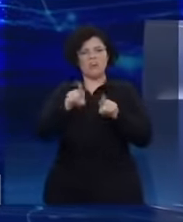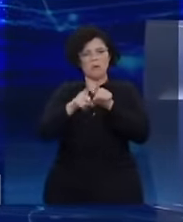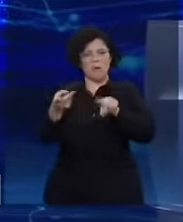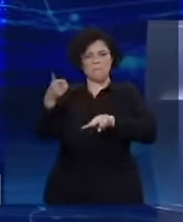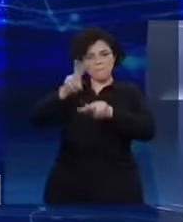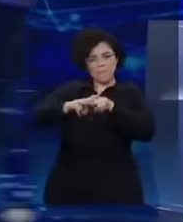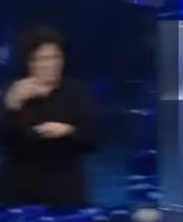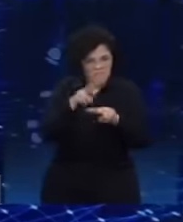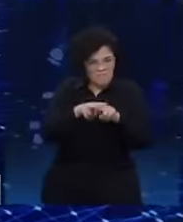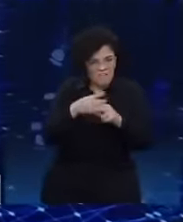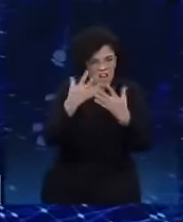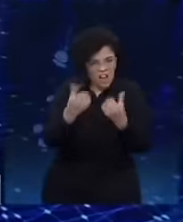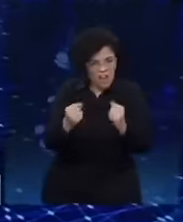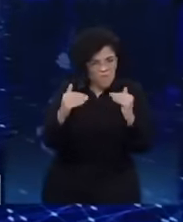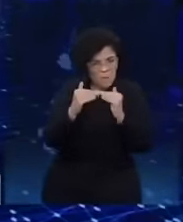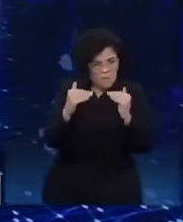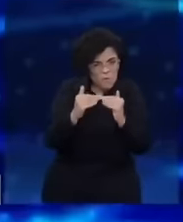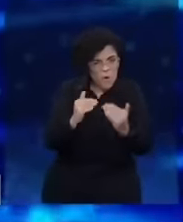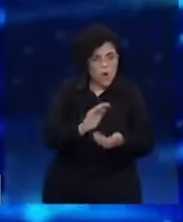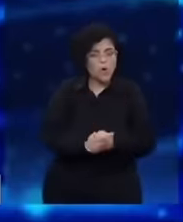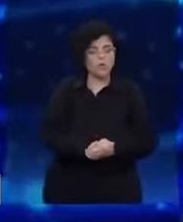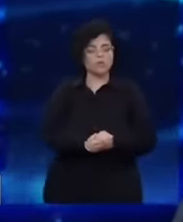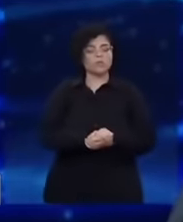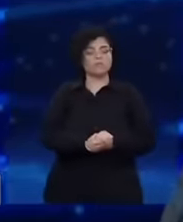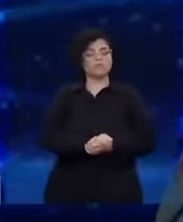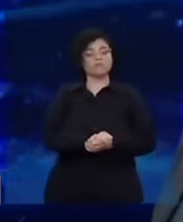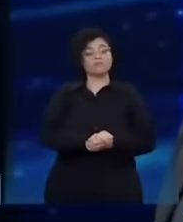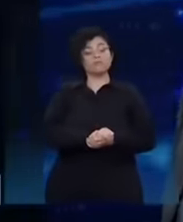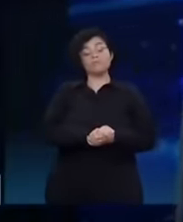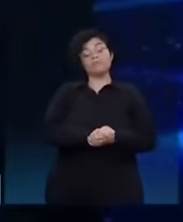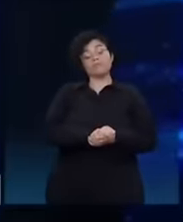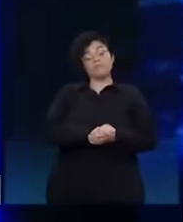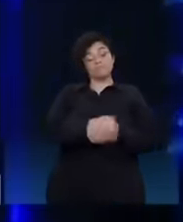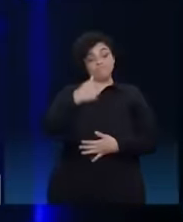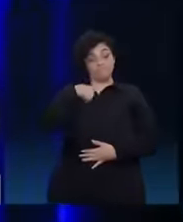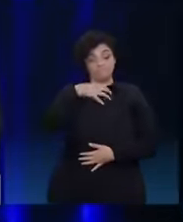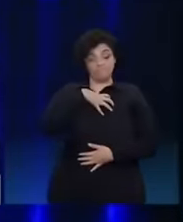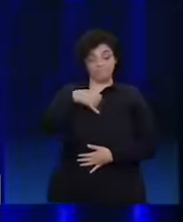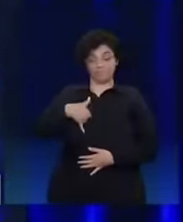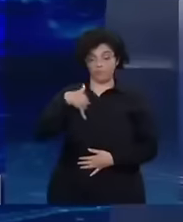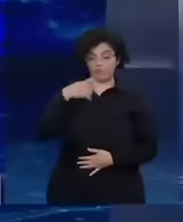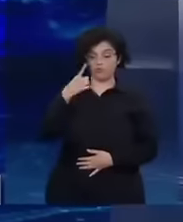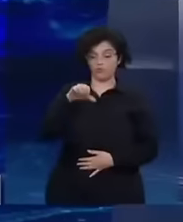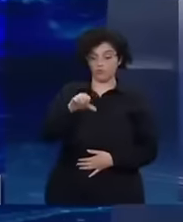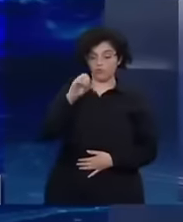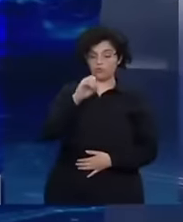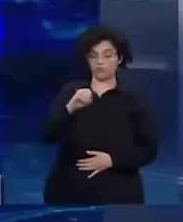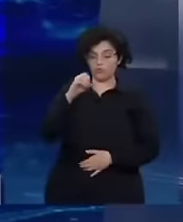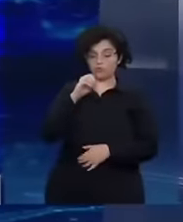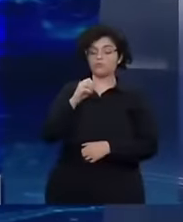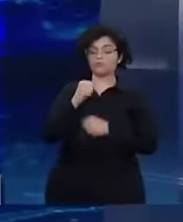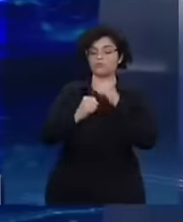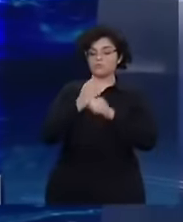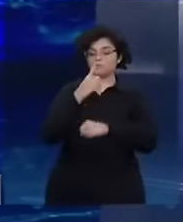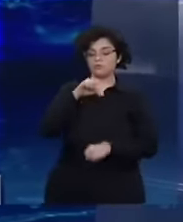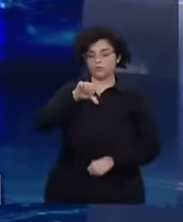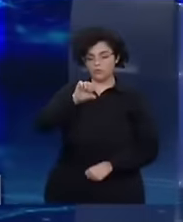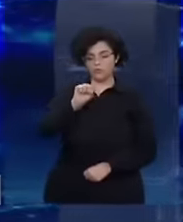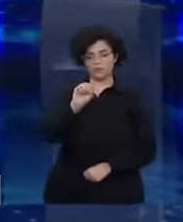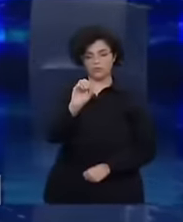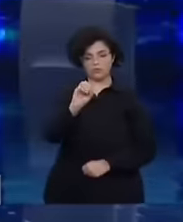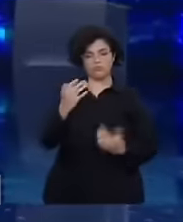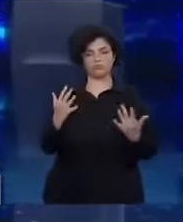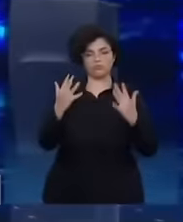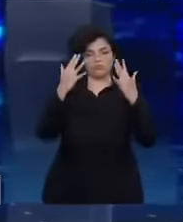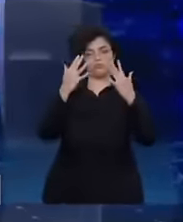Lula? Fala sobre o teu amigo aqui. Eu senti muito orgulho de no dia 19 de julho de 1980 e participar da